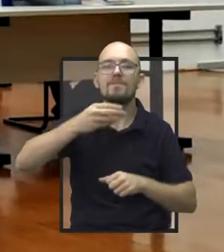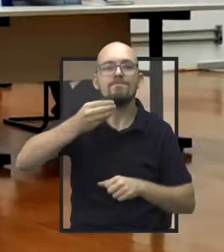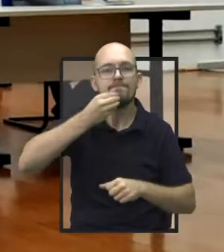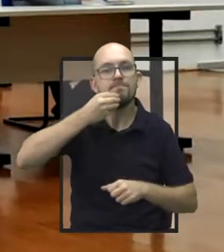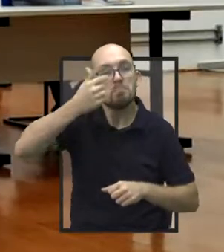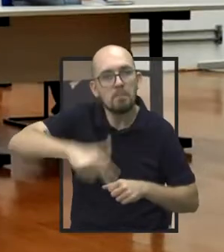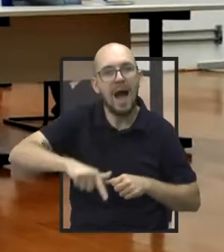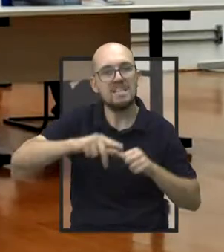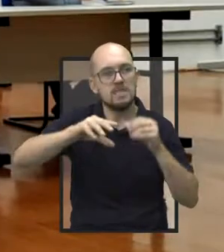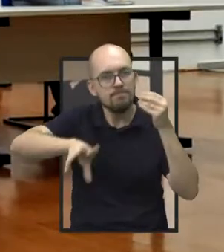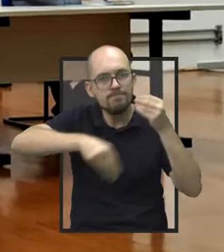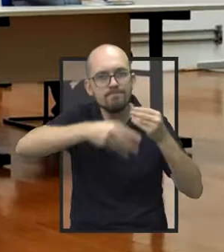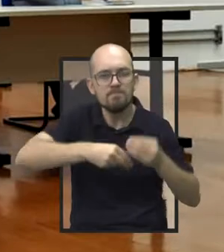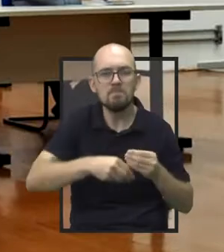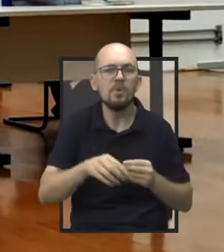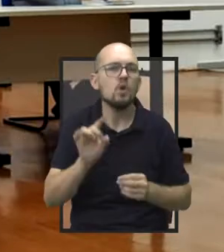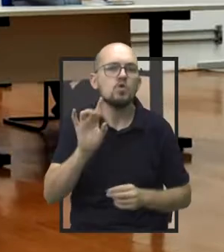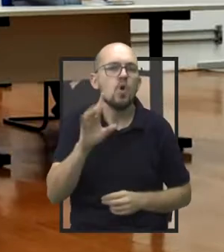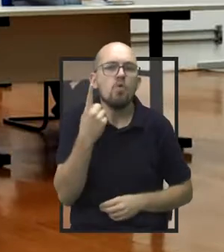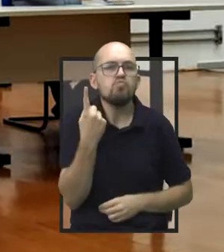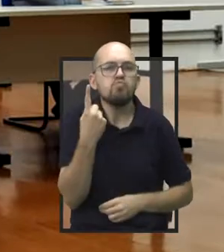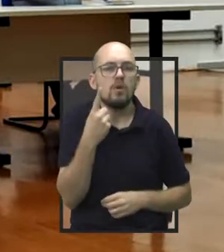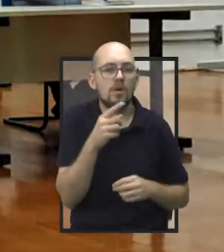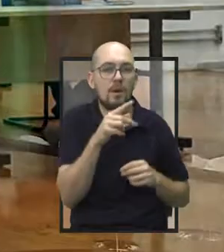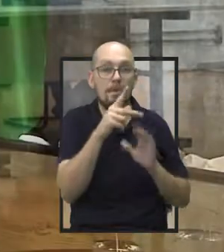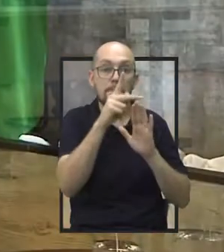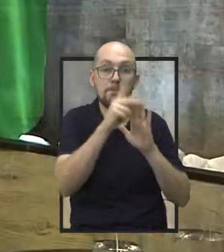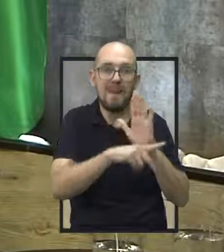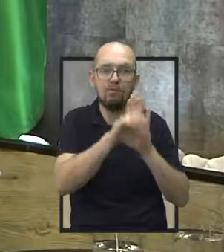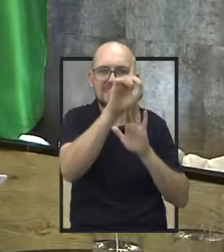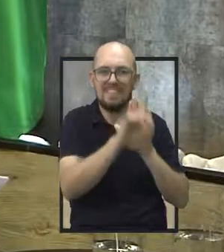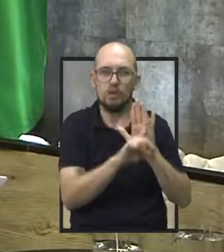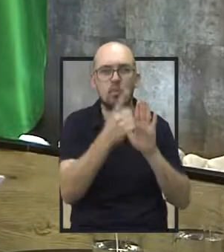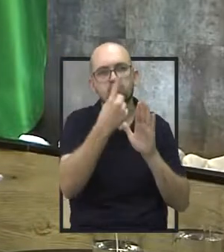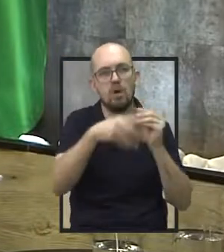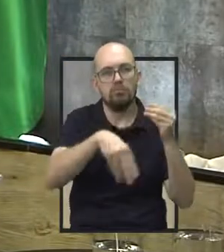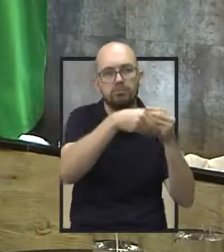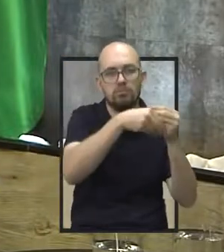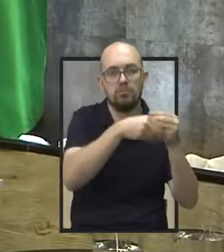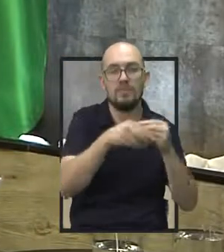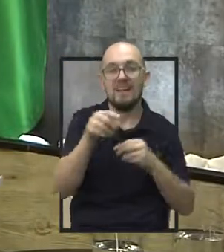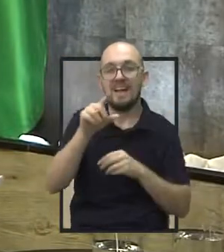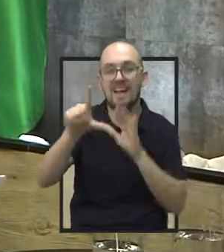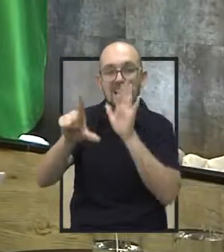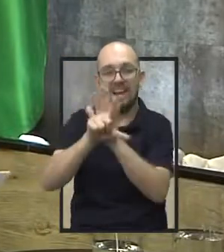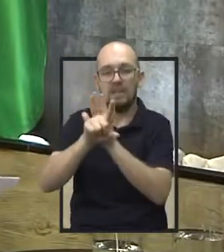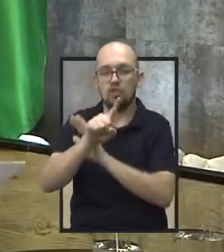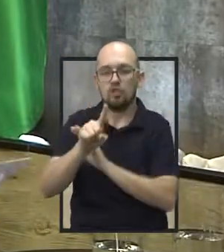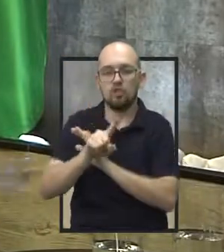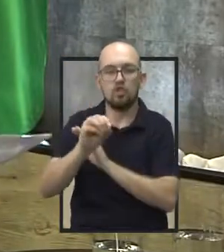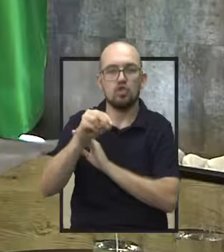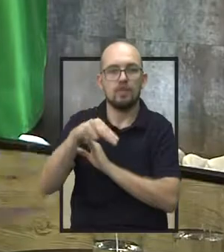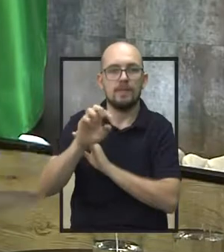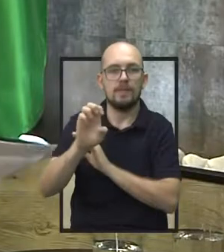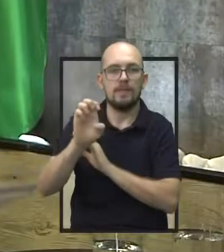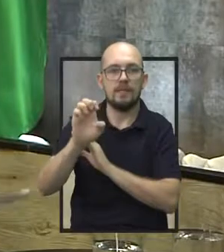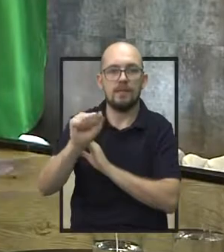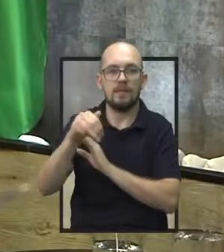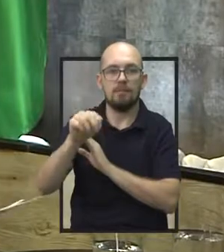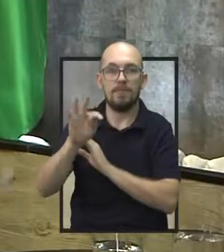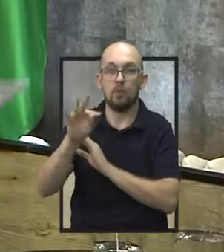revisão, mas houve apenas uma do plano diretor e uma da lei de zoneamento. E agora nós estamos tendo a